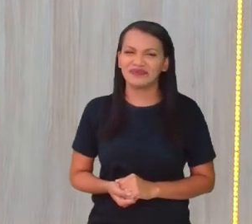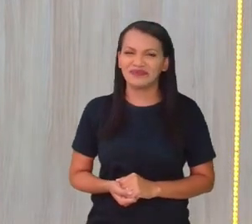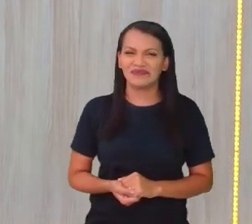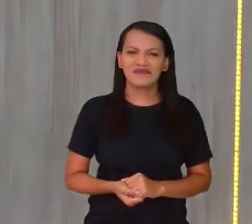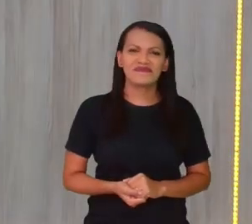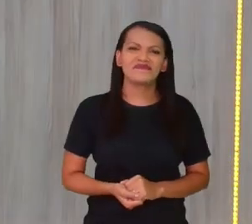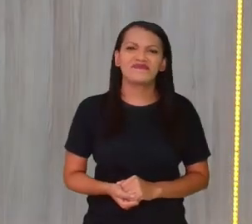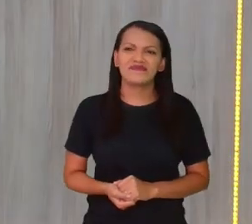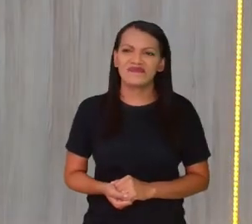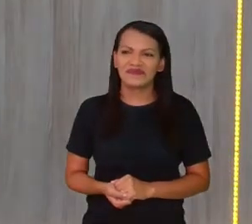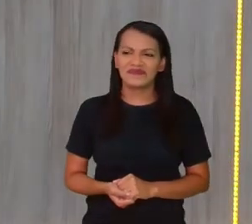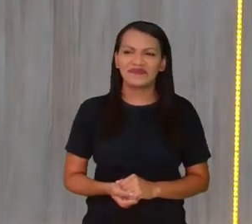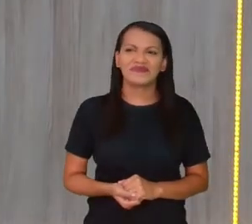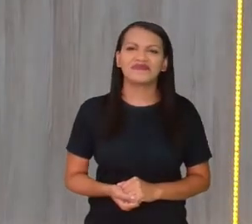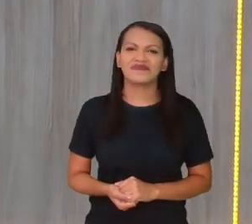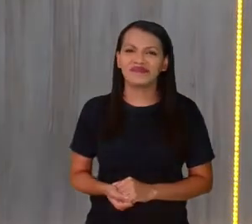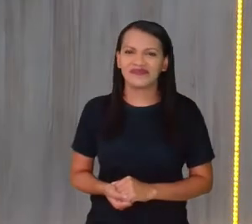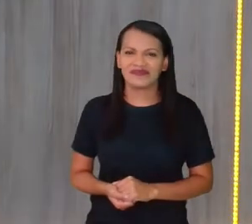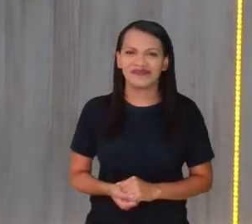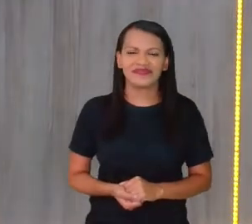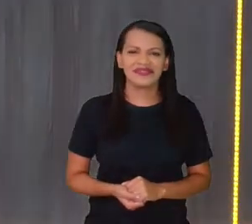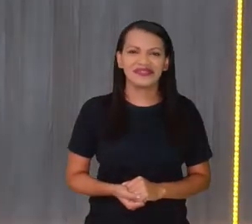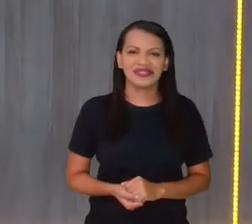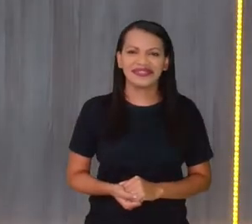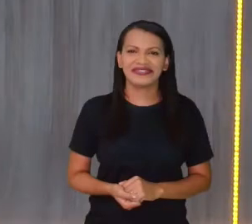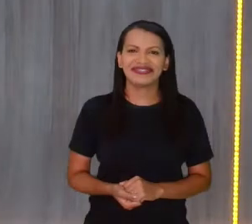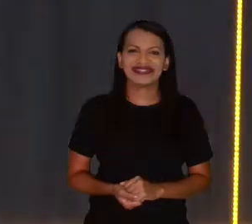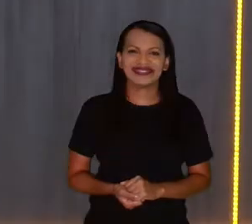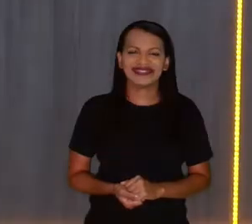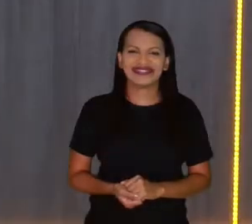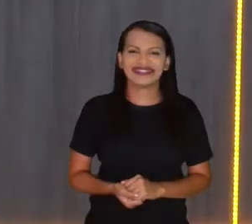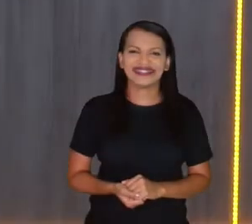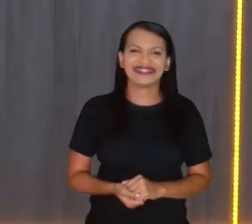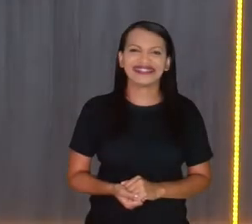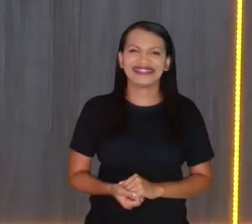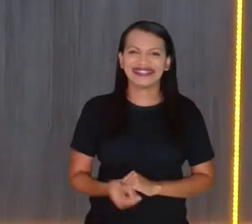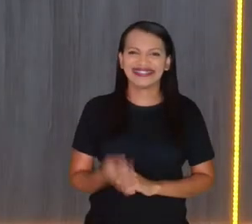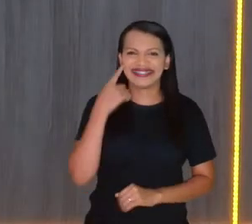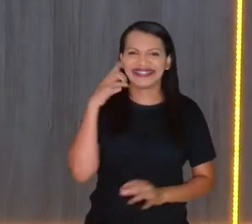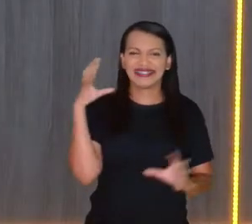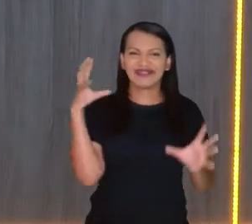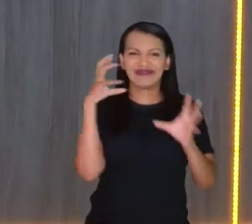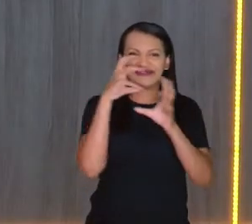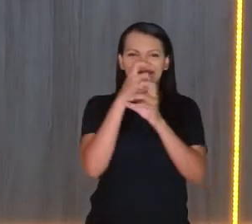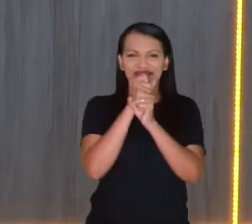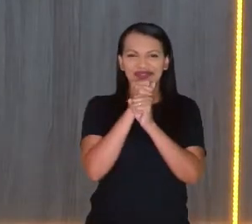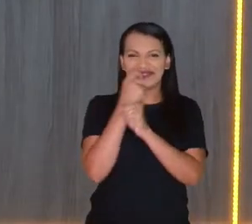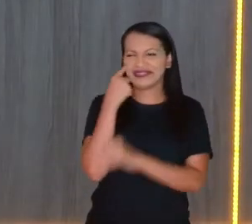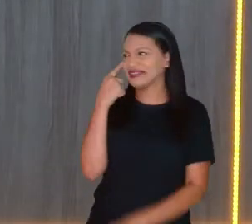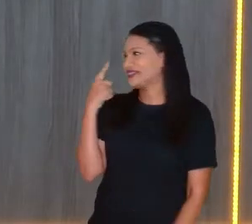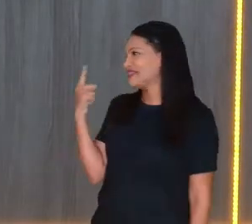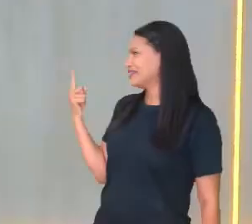vai dar embaçada, Juninho. Dá não, né? Porque a gente pode fazer um negócio escuro assim, começar um...